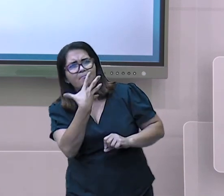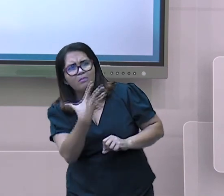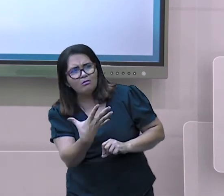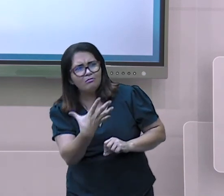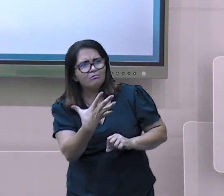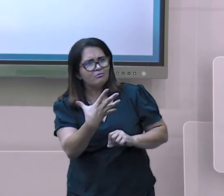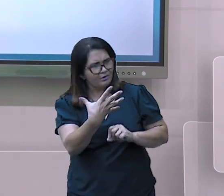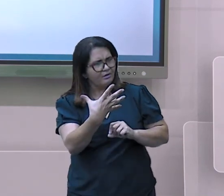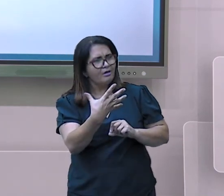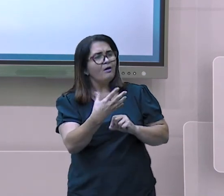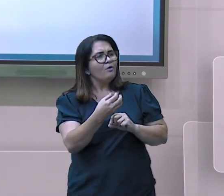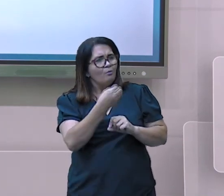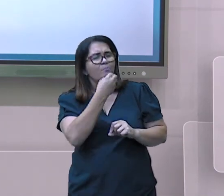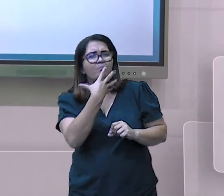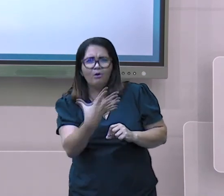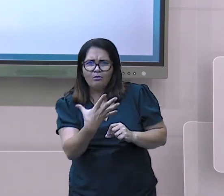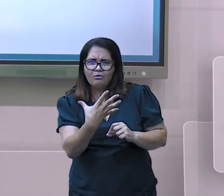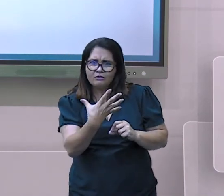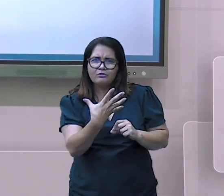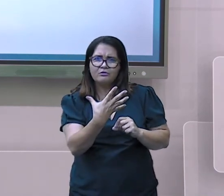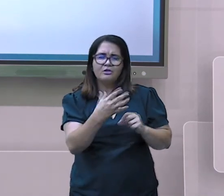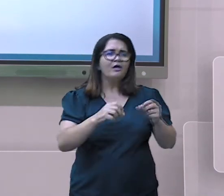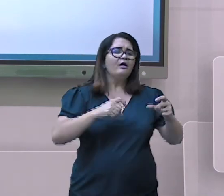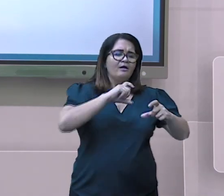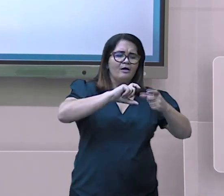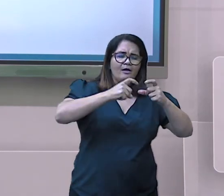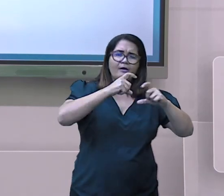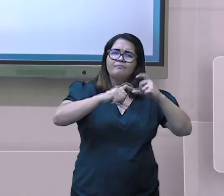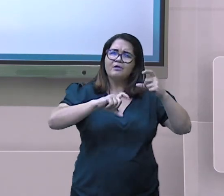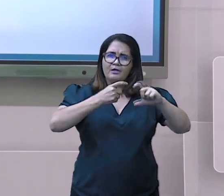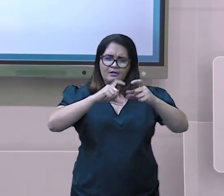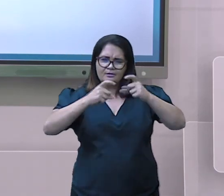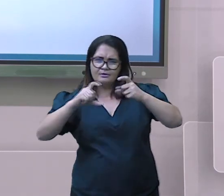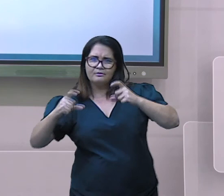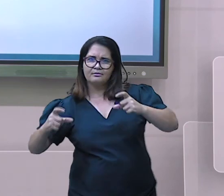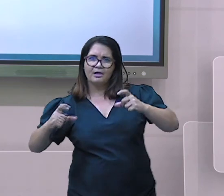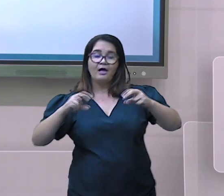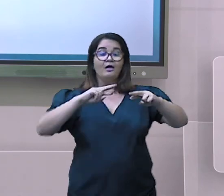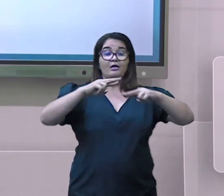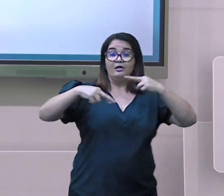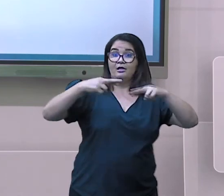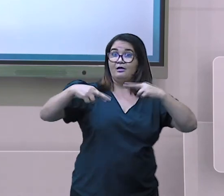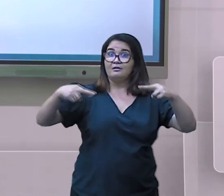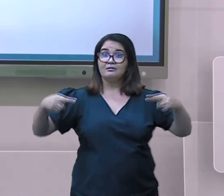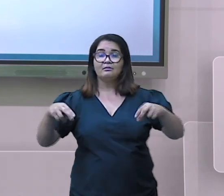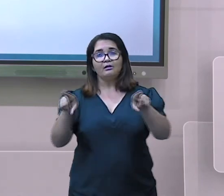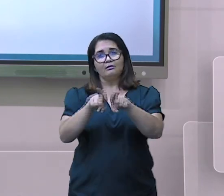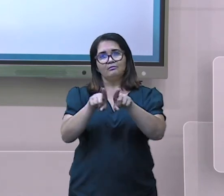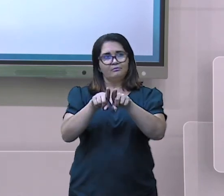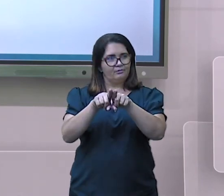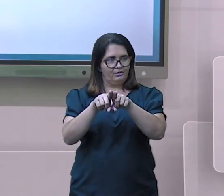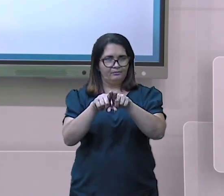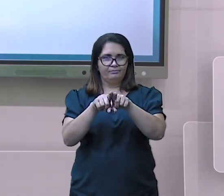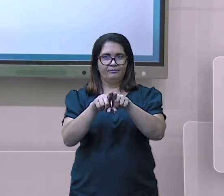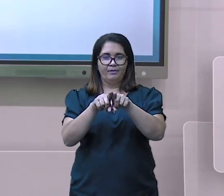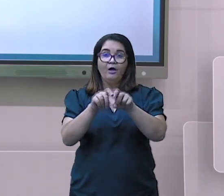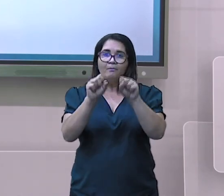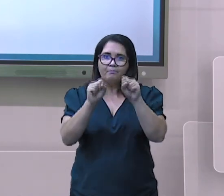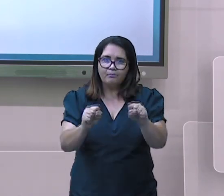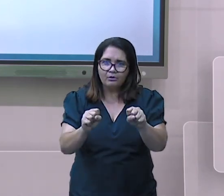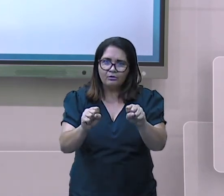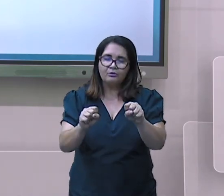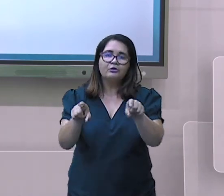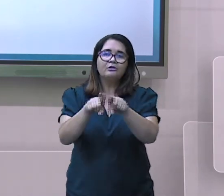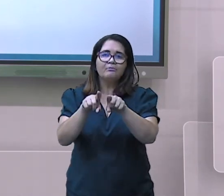próximas de você, como famílias, amigos e vizinhos. Quando todos estão unidos em um